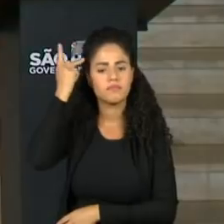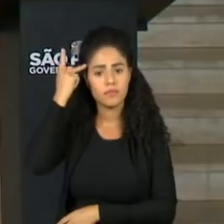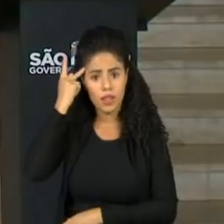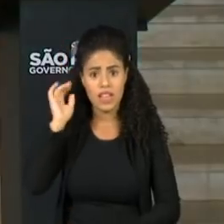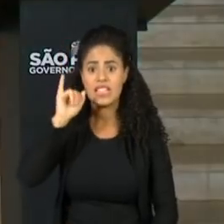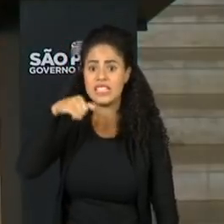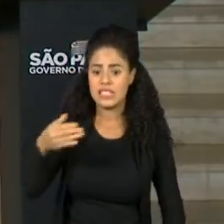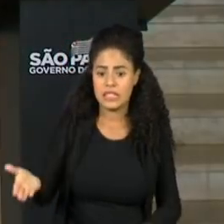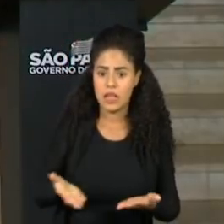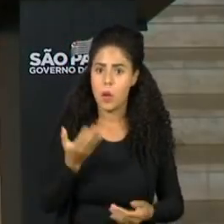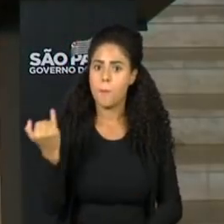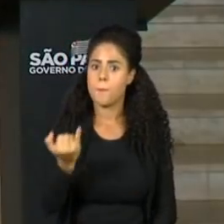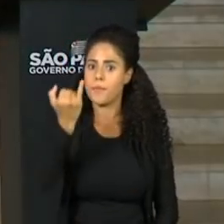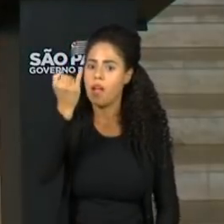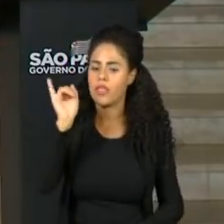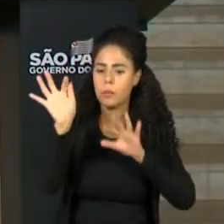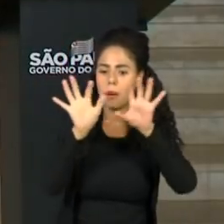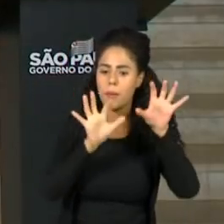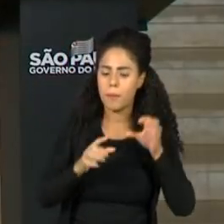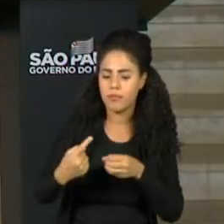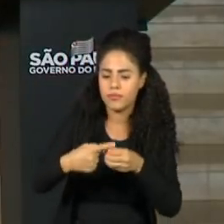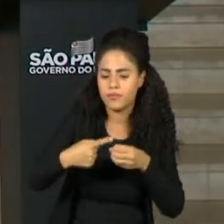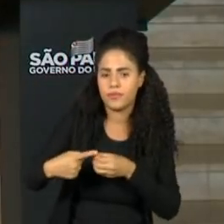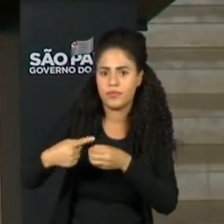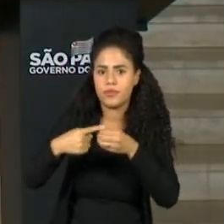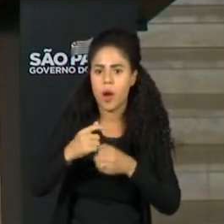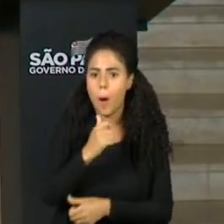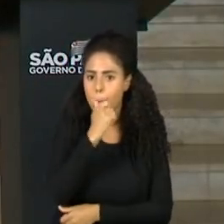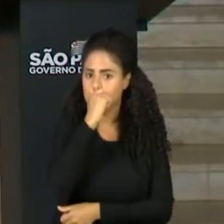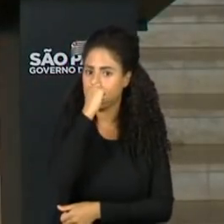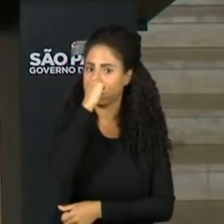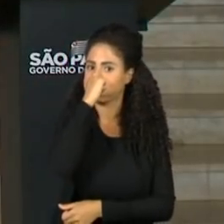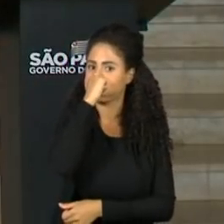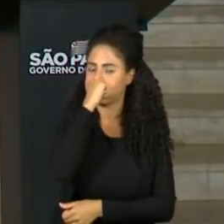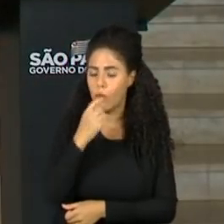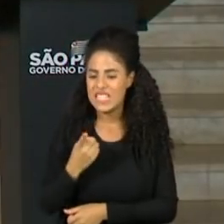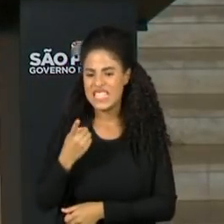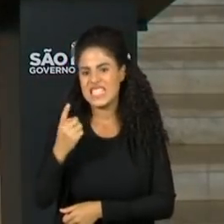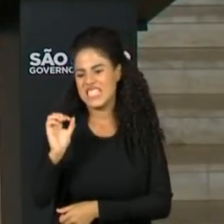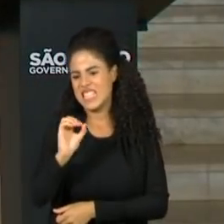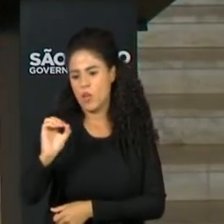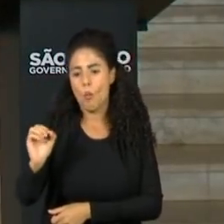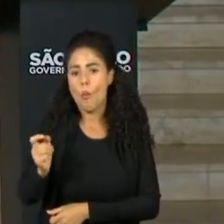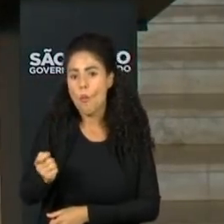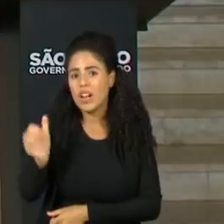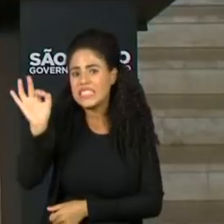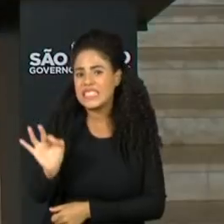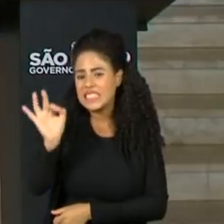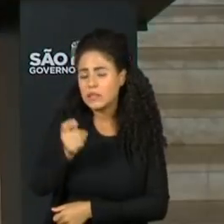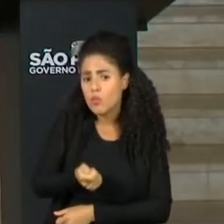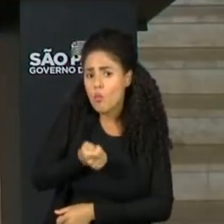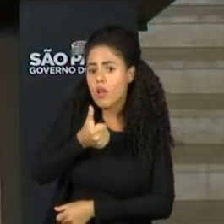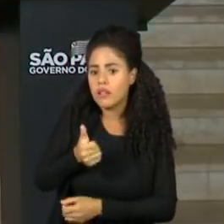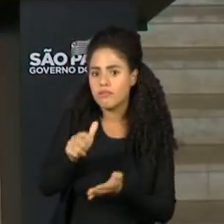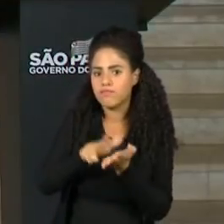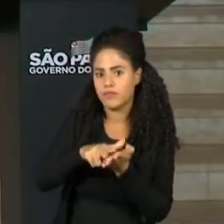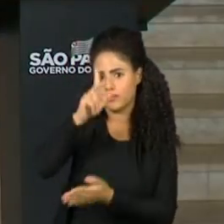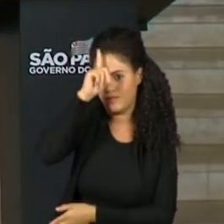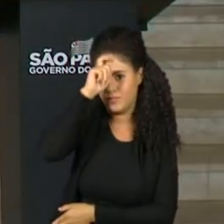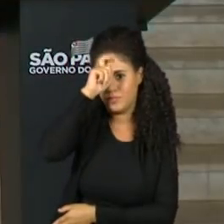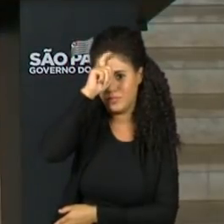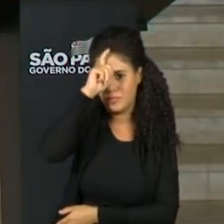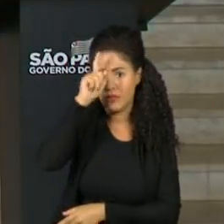principalmente nas cidades que já estão se aproximando de 100% de ocupação nos hospitais.